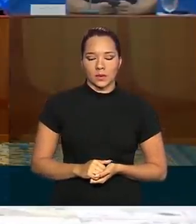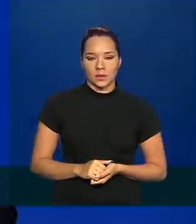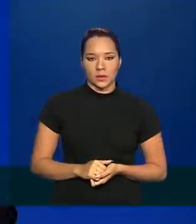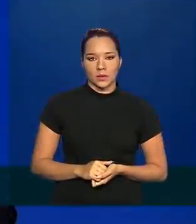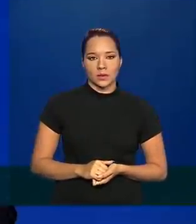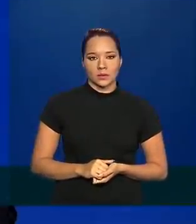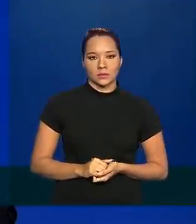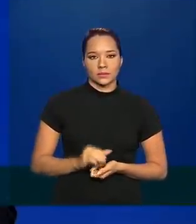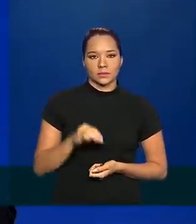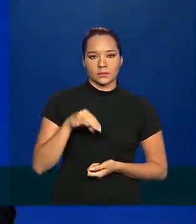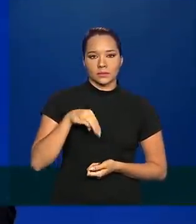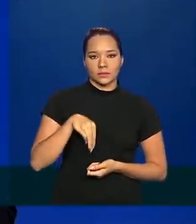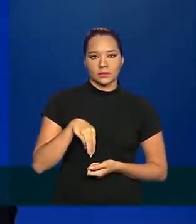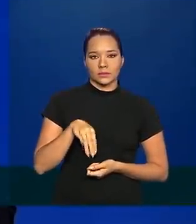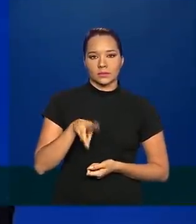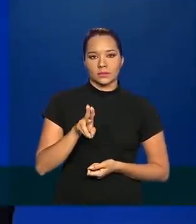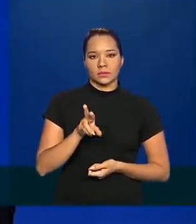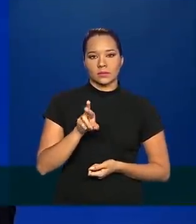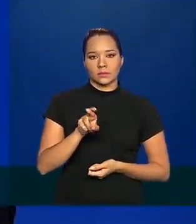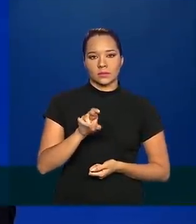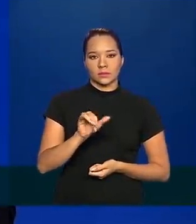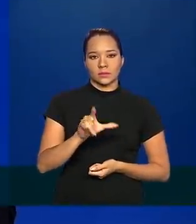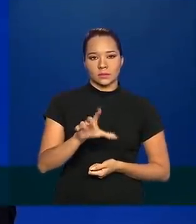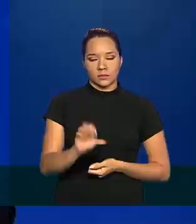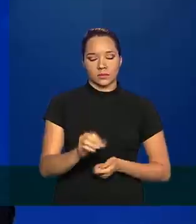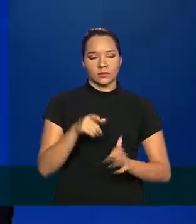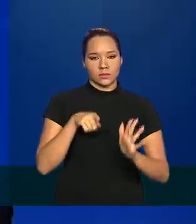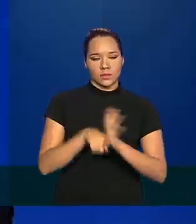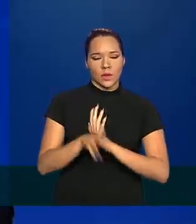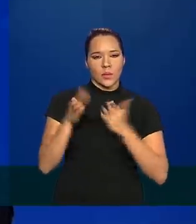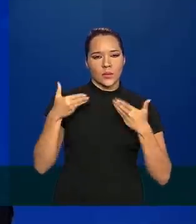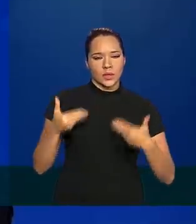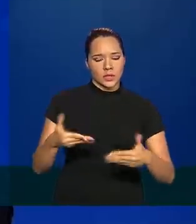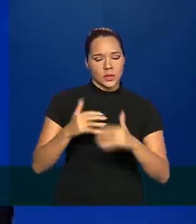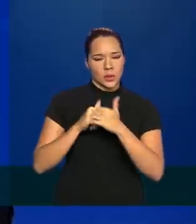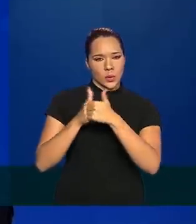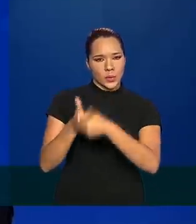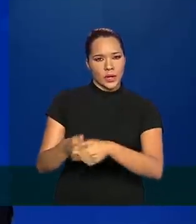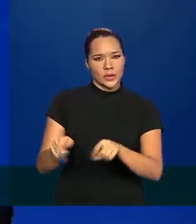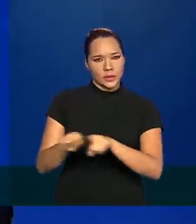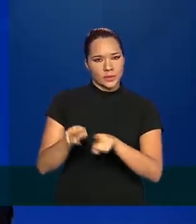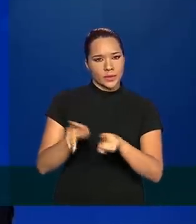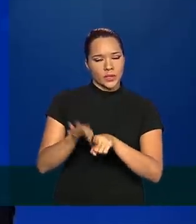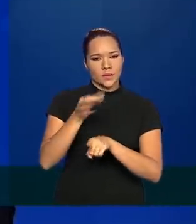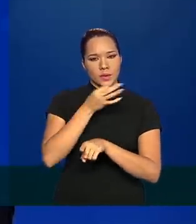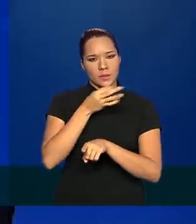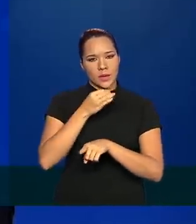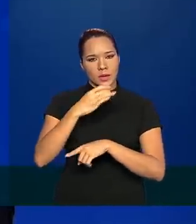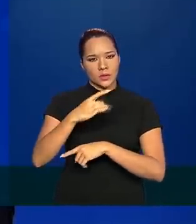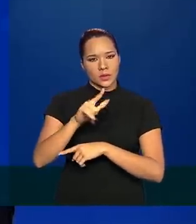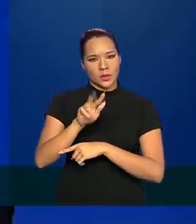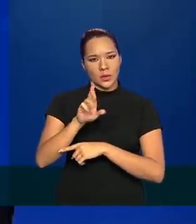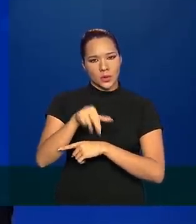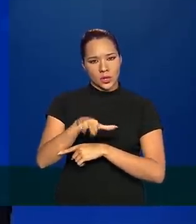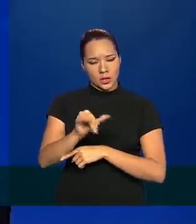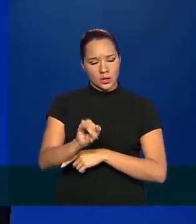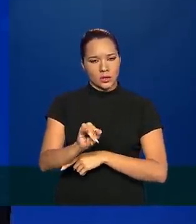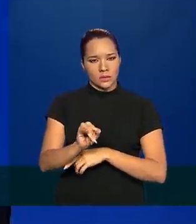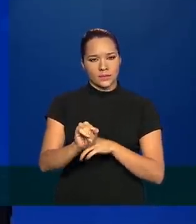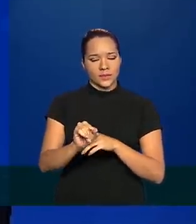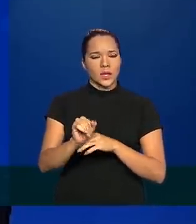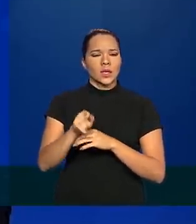O Murilo Fagundos, da Bloomberg. O Ministério tem acompanhado, também sobre cloroquina, o Ministério tem